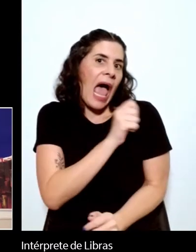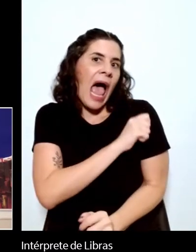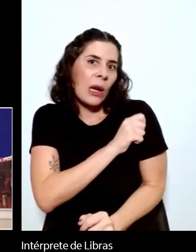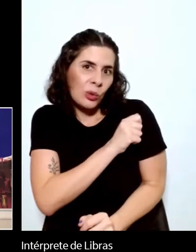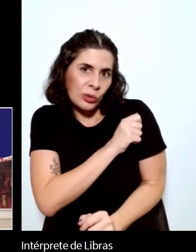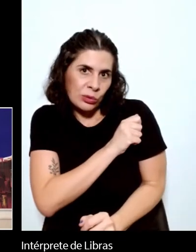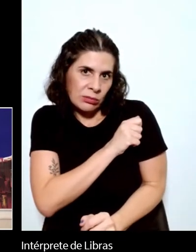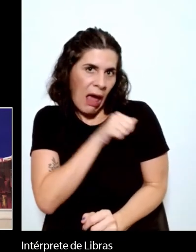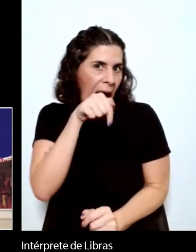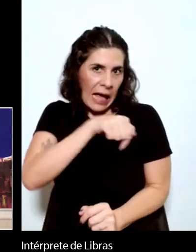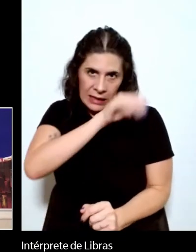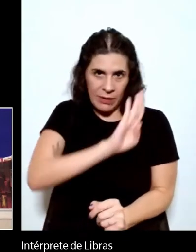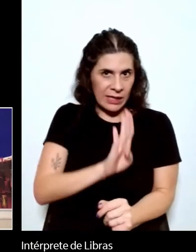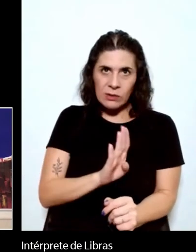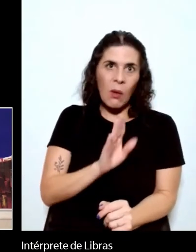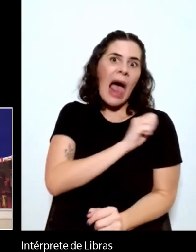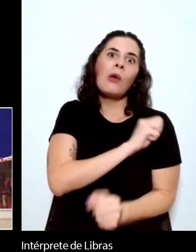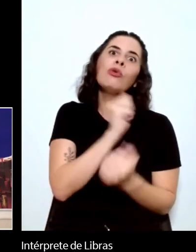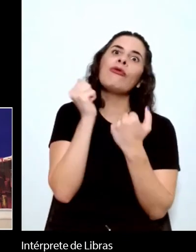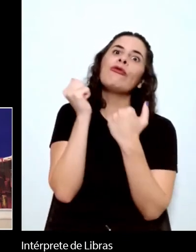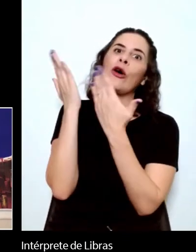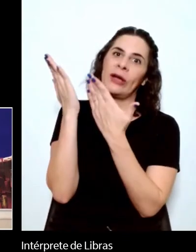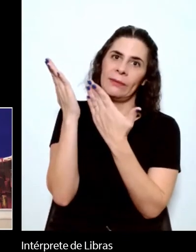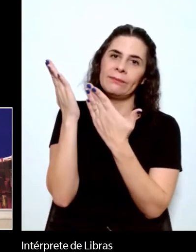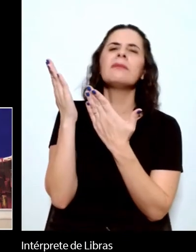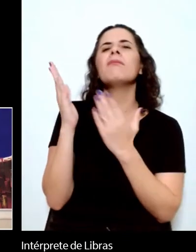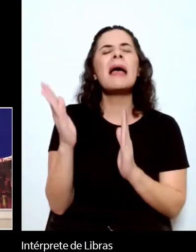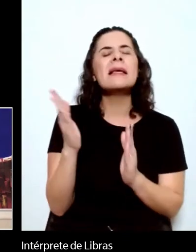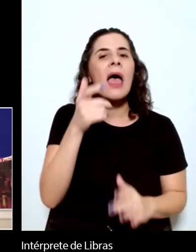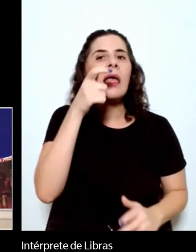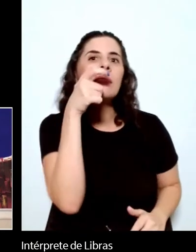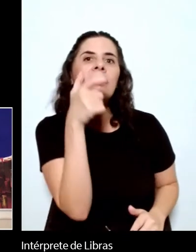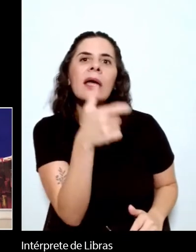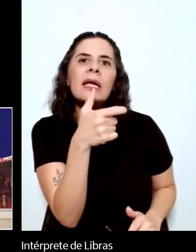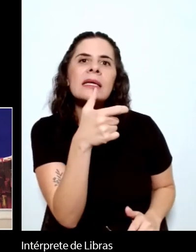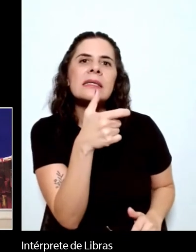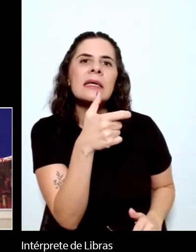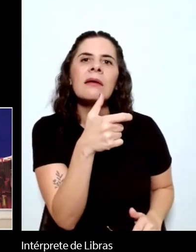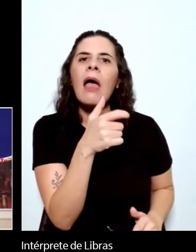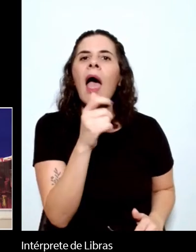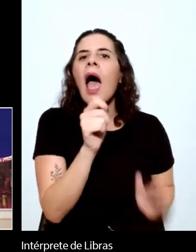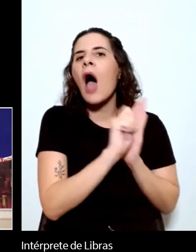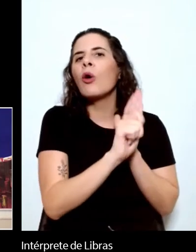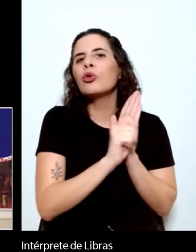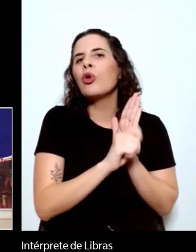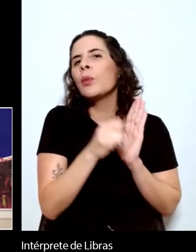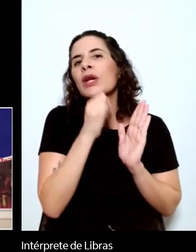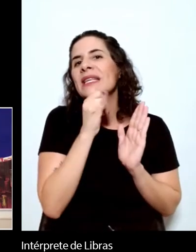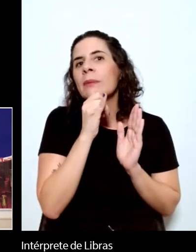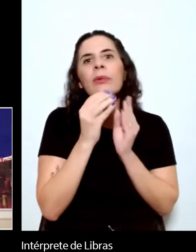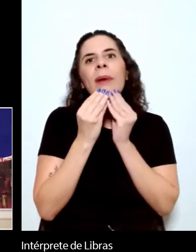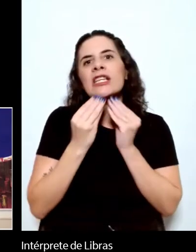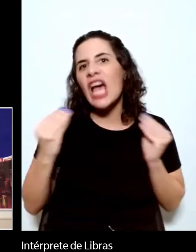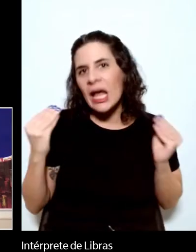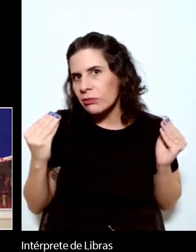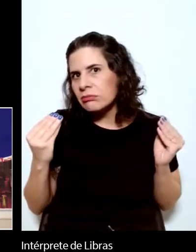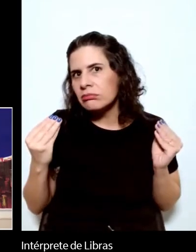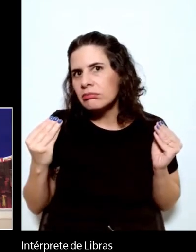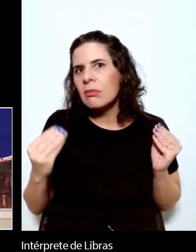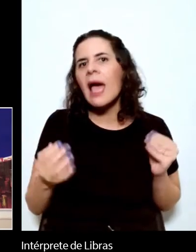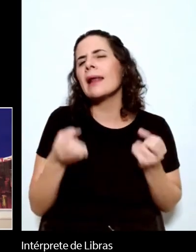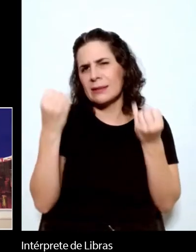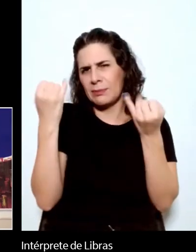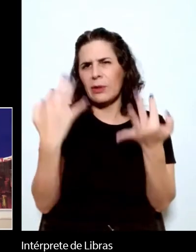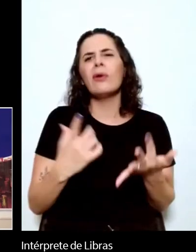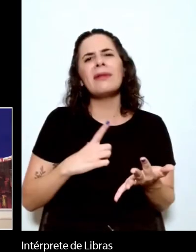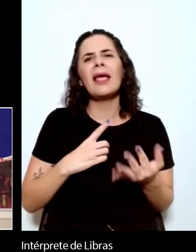interessados de maneira genuína na obra, por exemplo, de Machado de Assis. A Ana Cláudia deu um exemplo mais amplo, incluindo muitos autores.